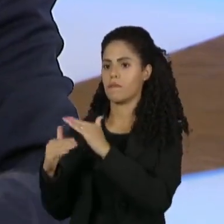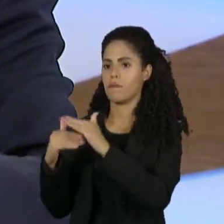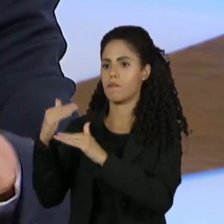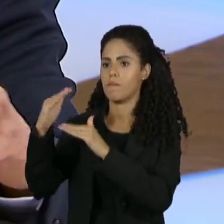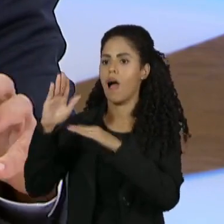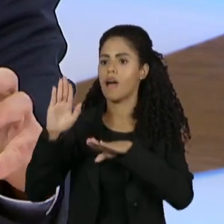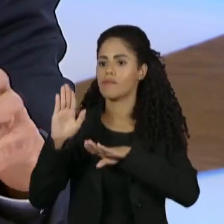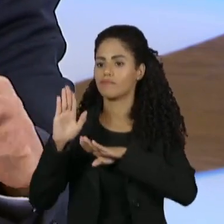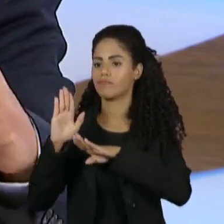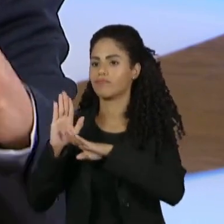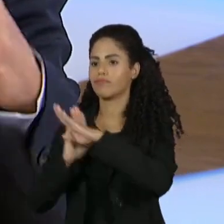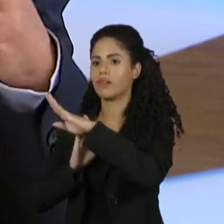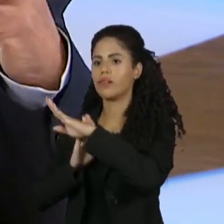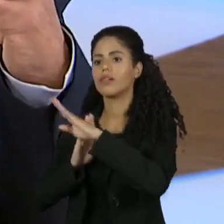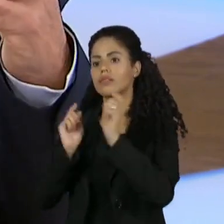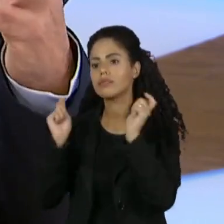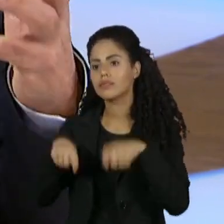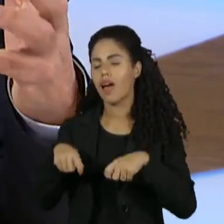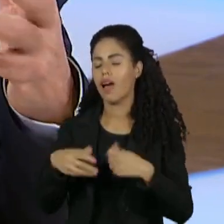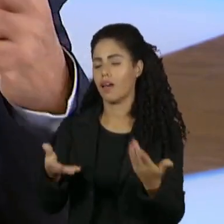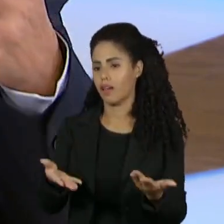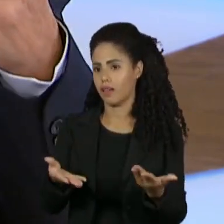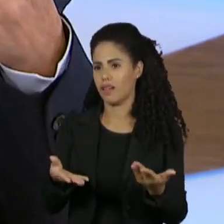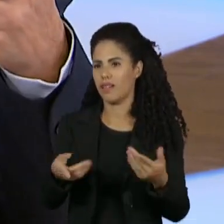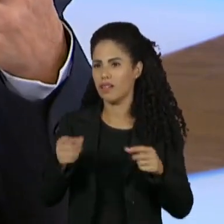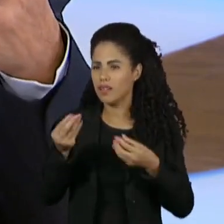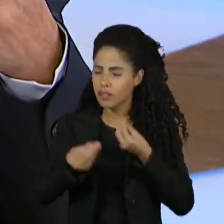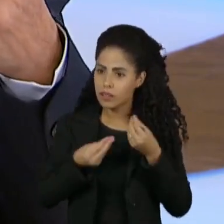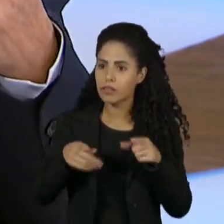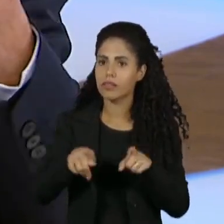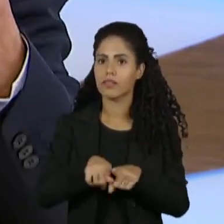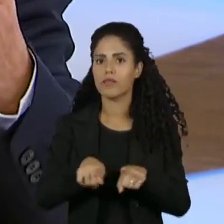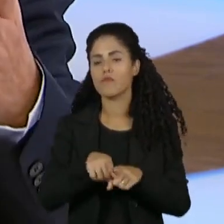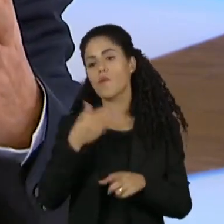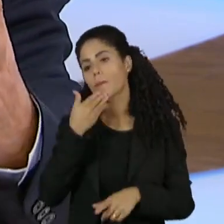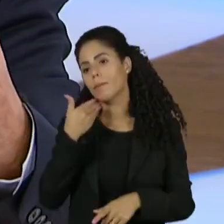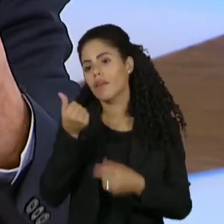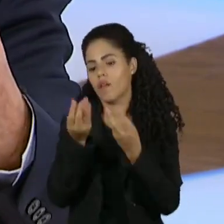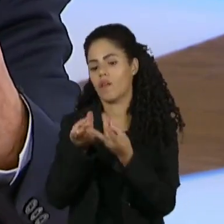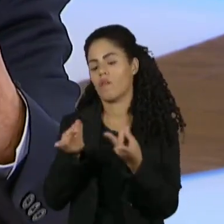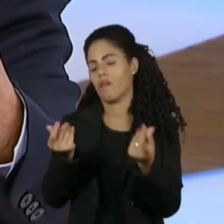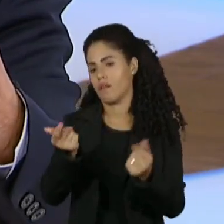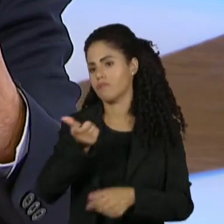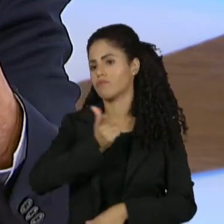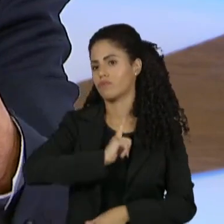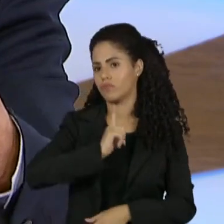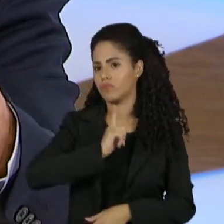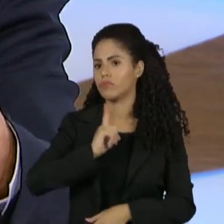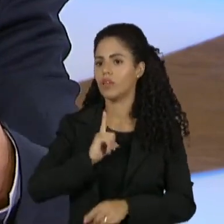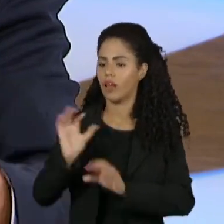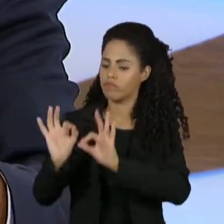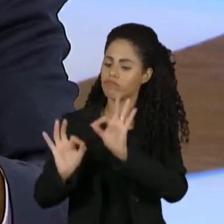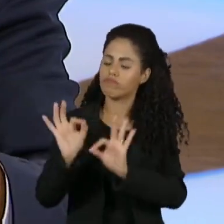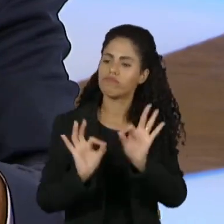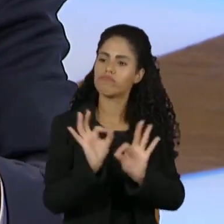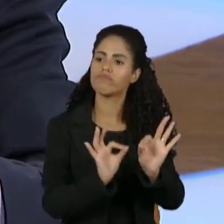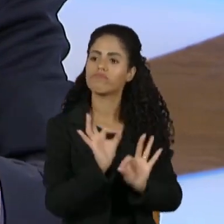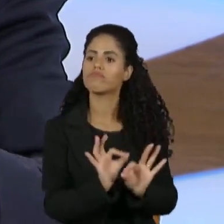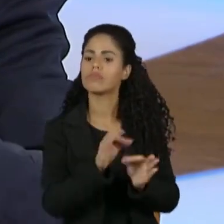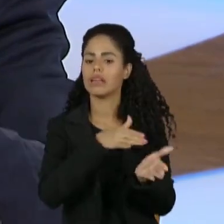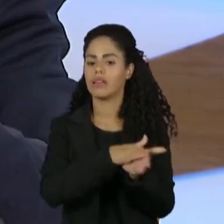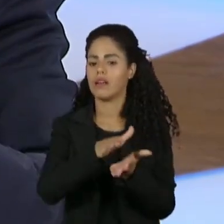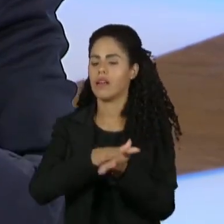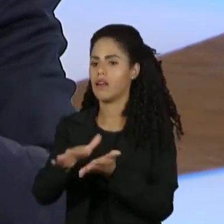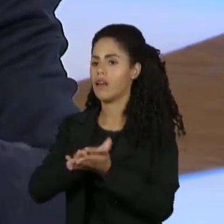valores nominais pode aumentar e há um governo que tem melhor qualidade na despesa